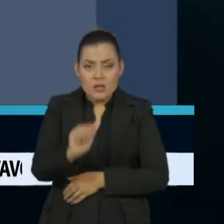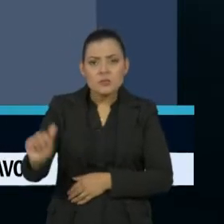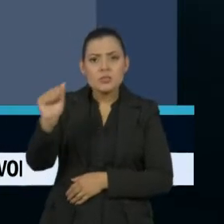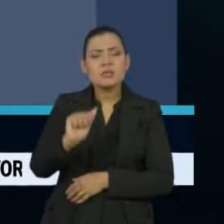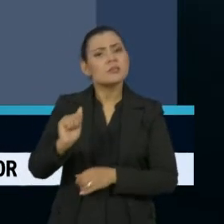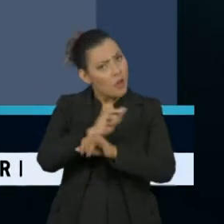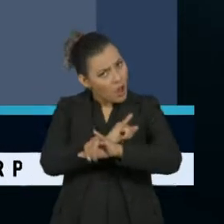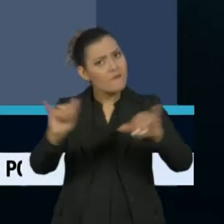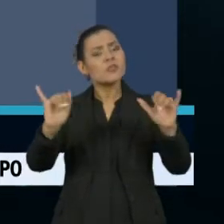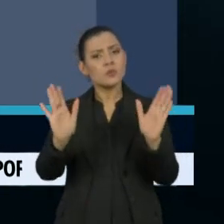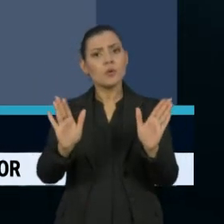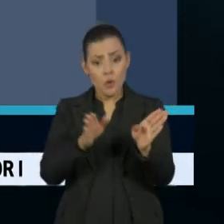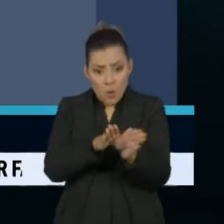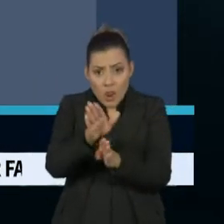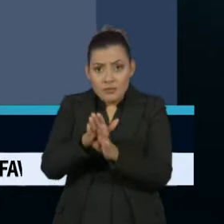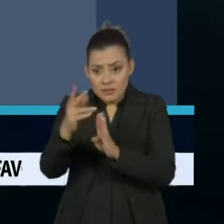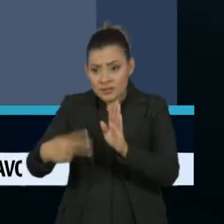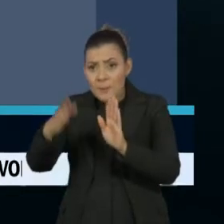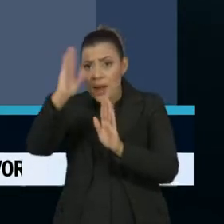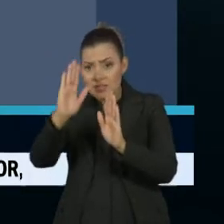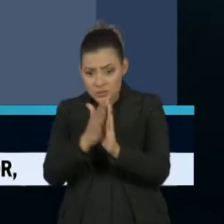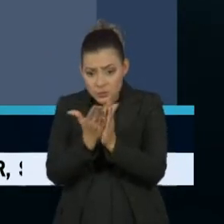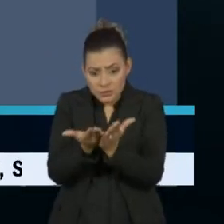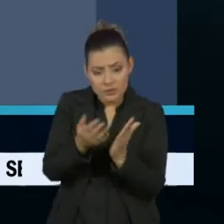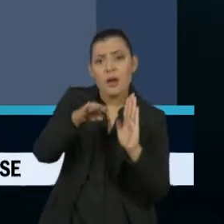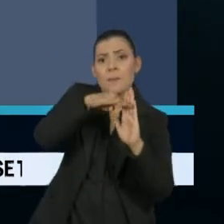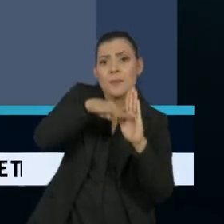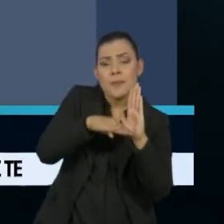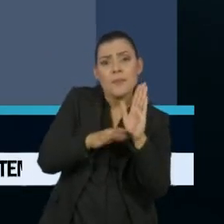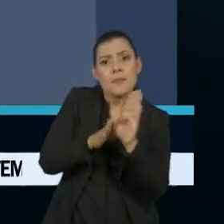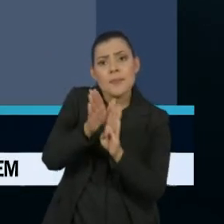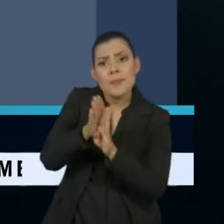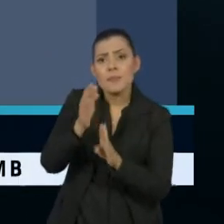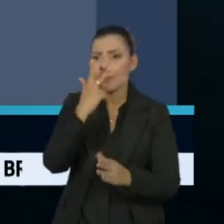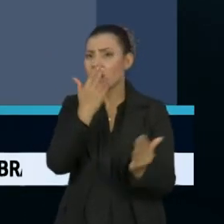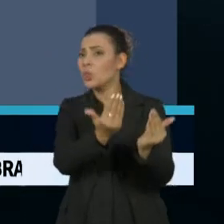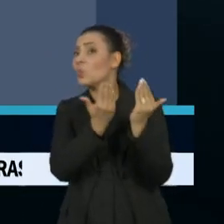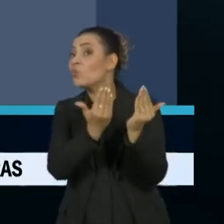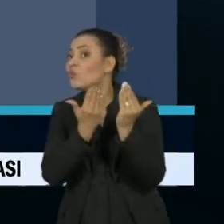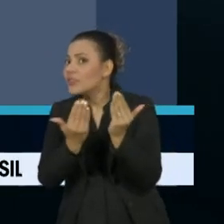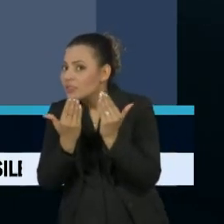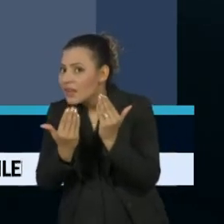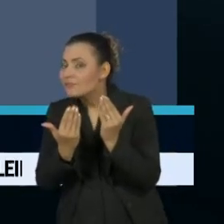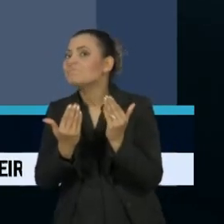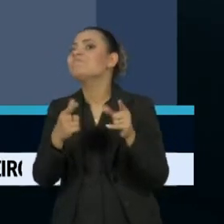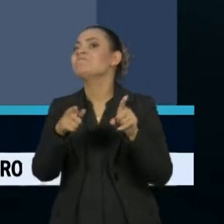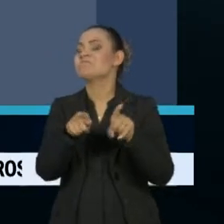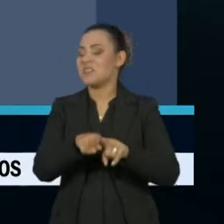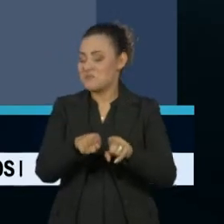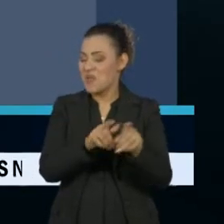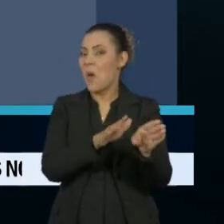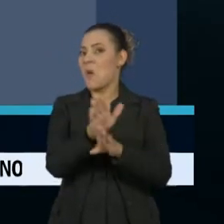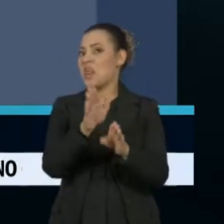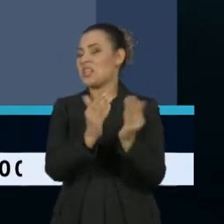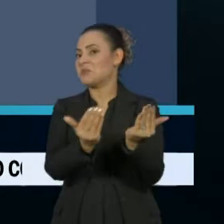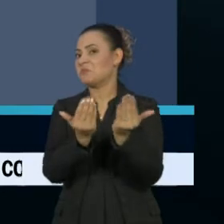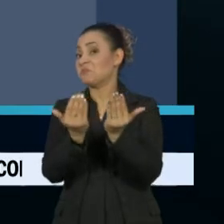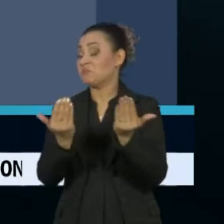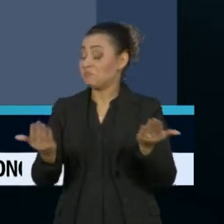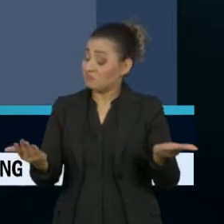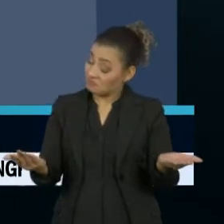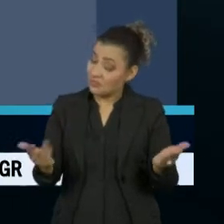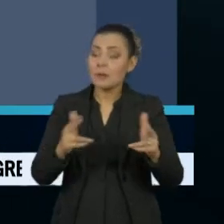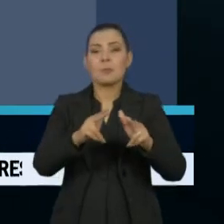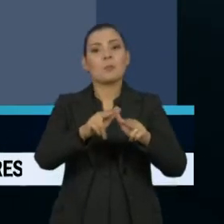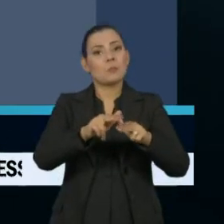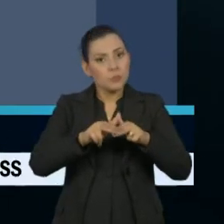reafirmou que o Guia Brasileiro é apontado como de alta incerteza ou generalidade nas recomendações e, por